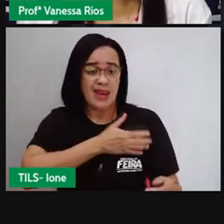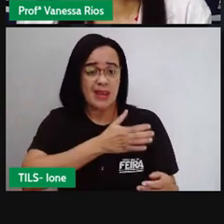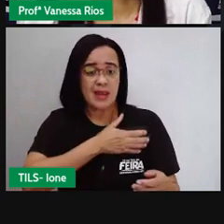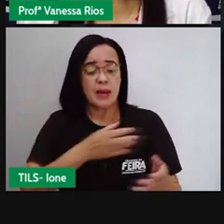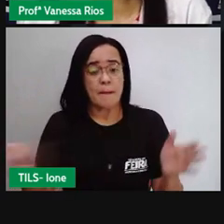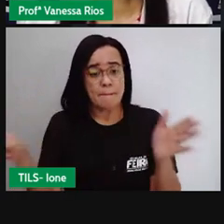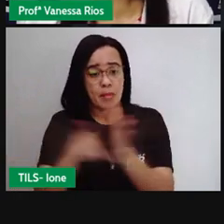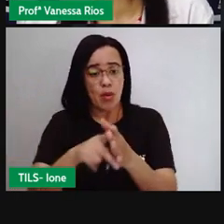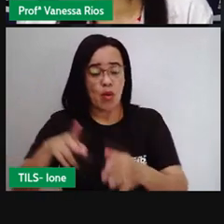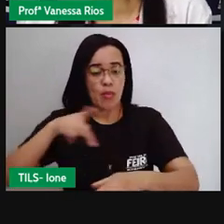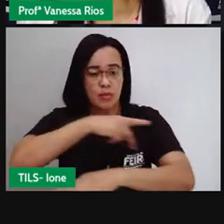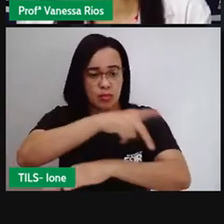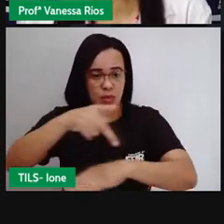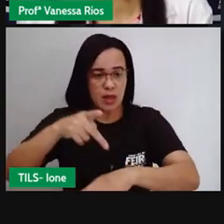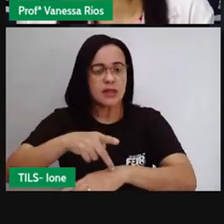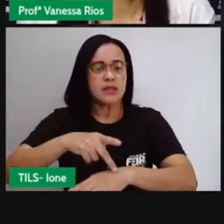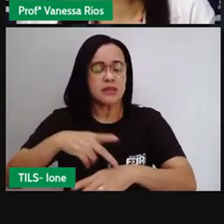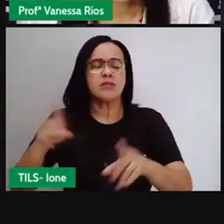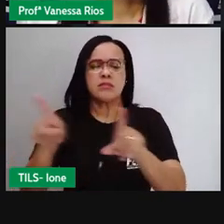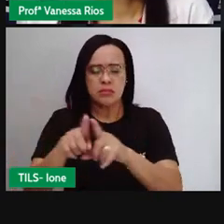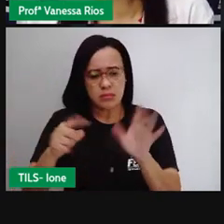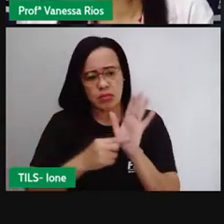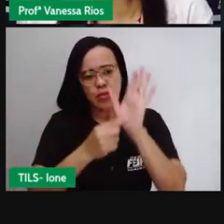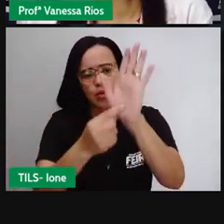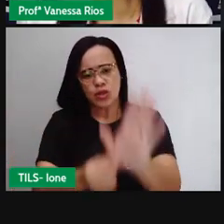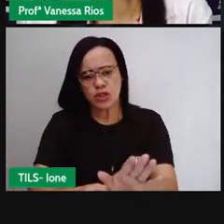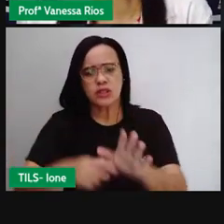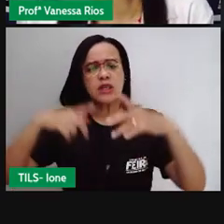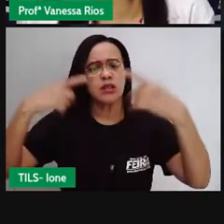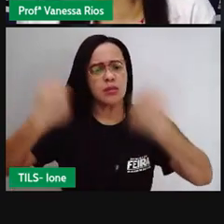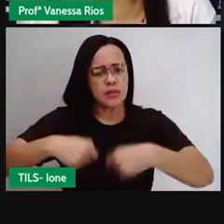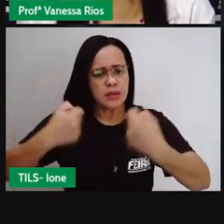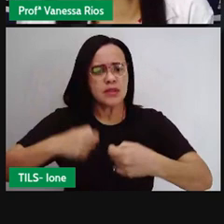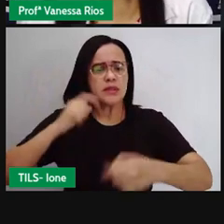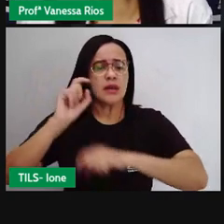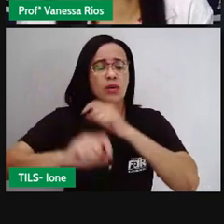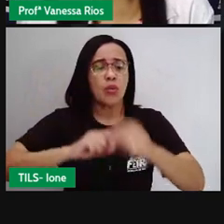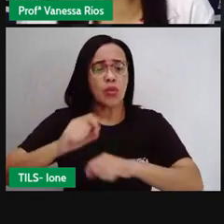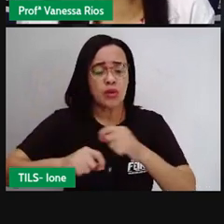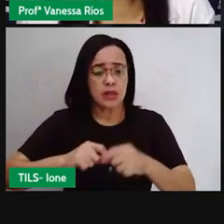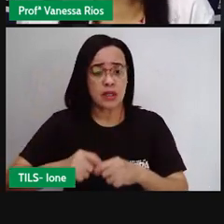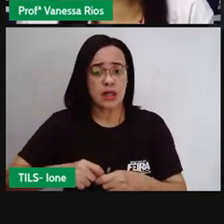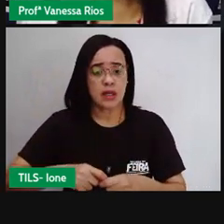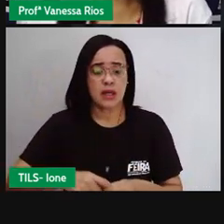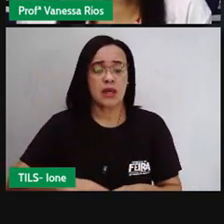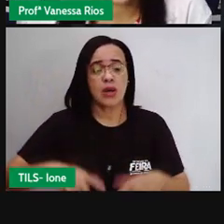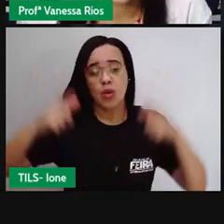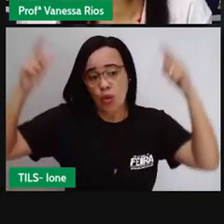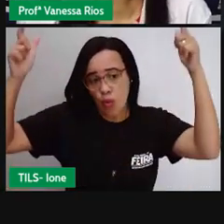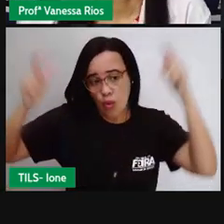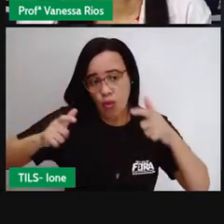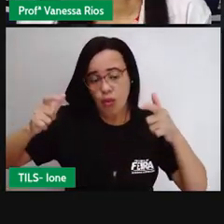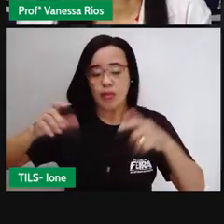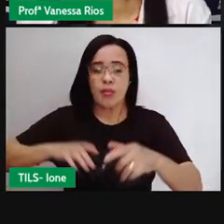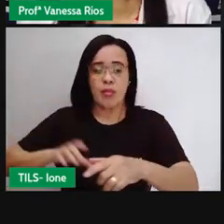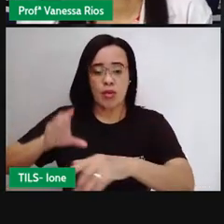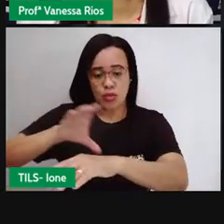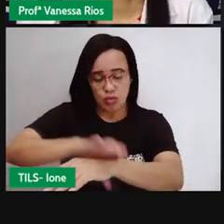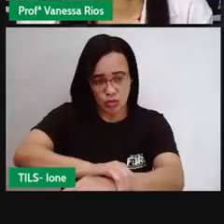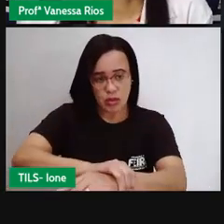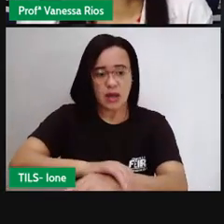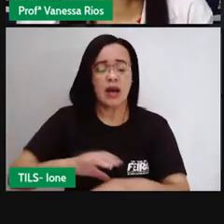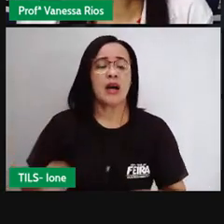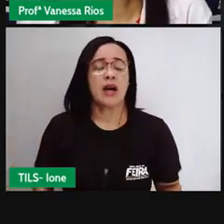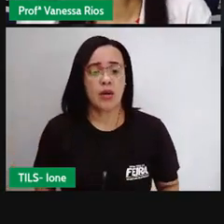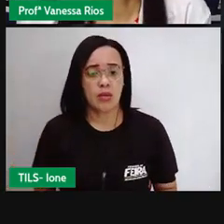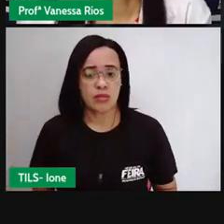a necessidade, a dependência que o Reino de Portugal, que o Império Português tinha, em relação